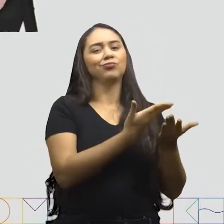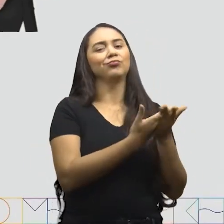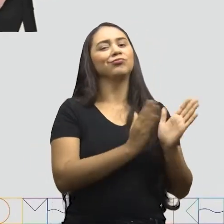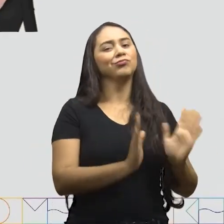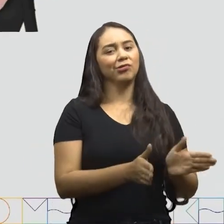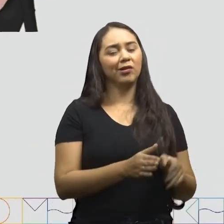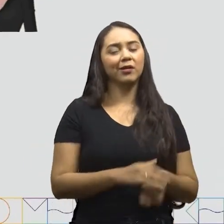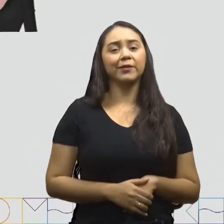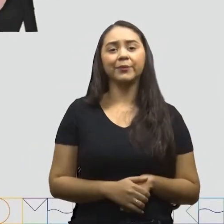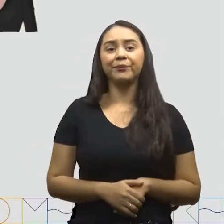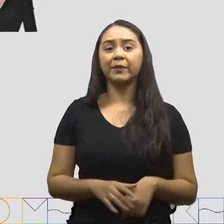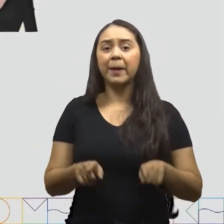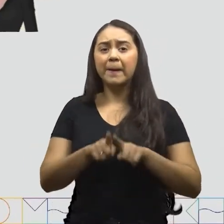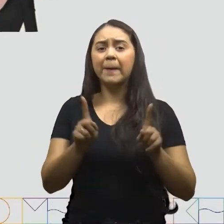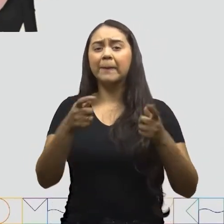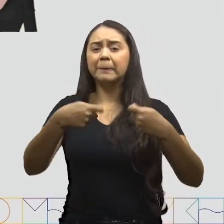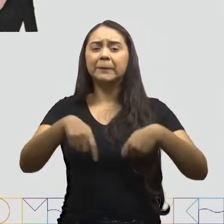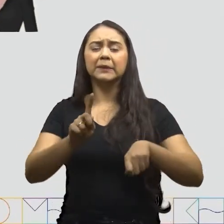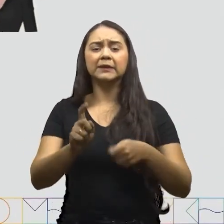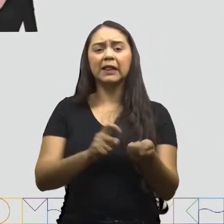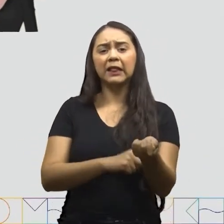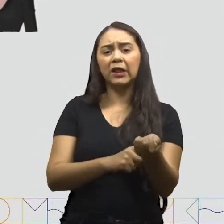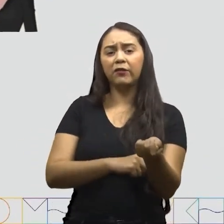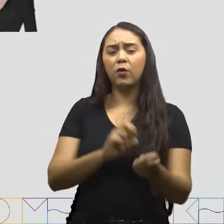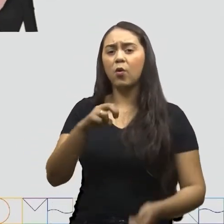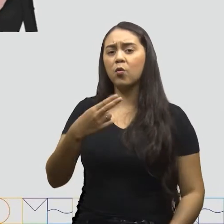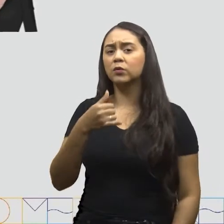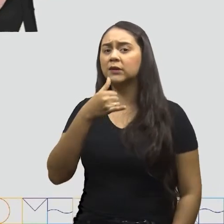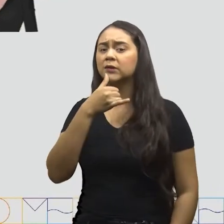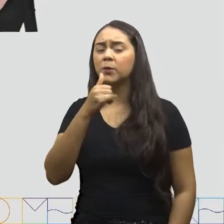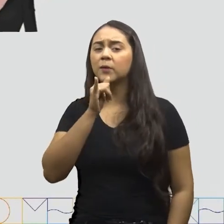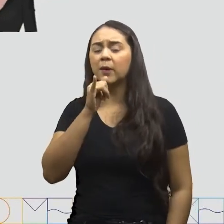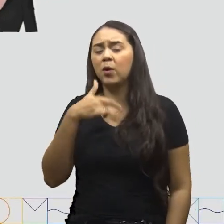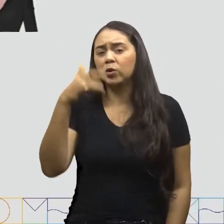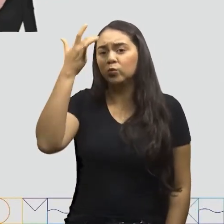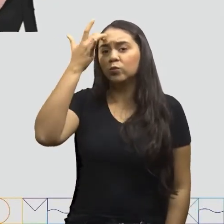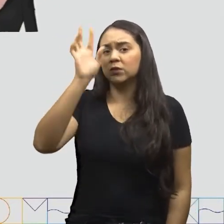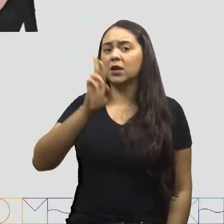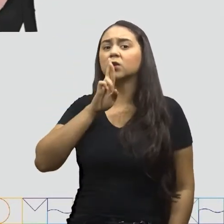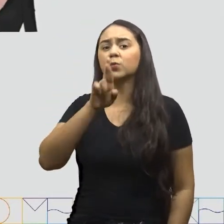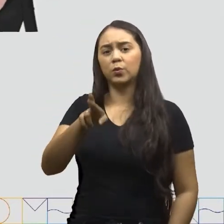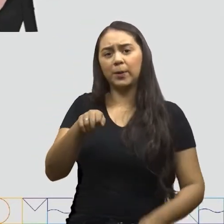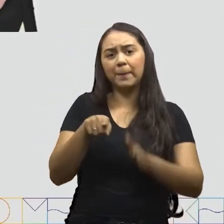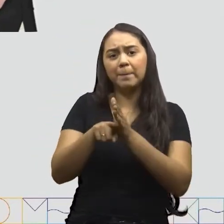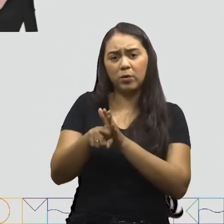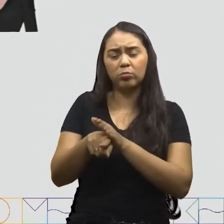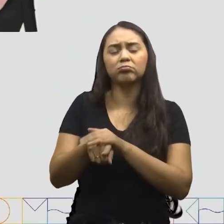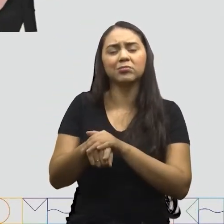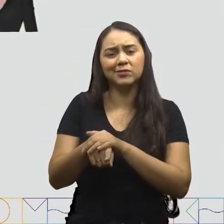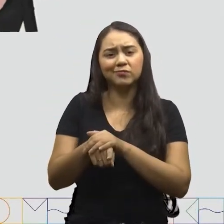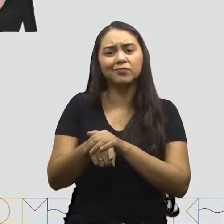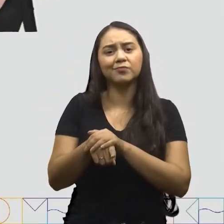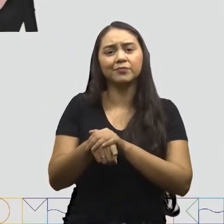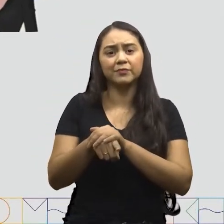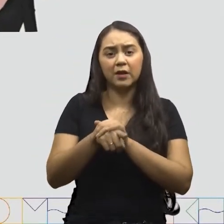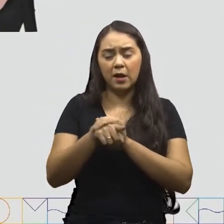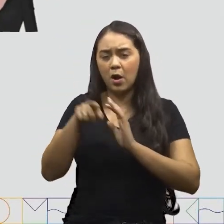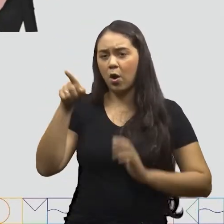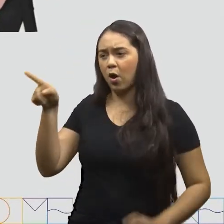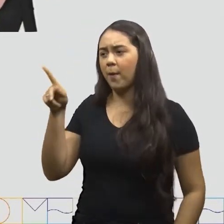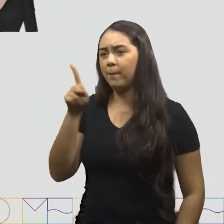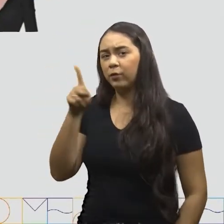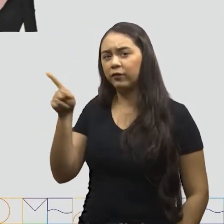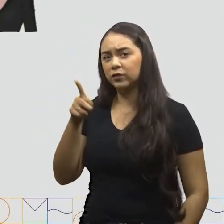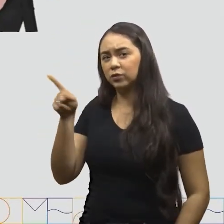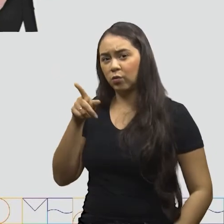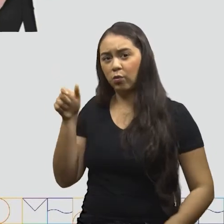Mas também não precisa ficar nervoso Ou triste Caso não saiba a resposta De alguma pergunta feita Seu